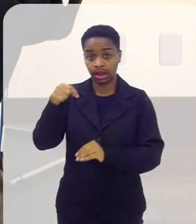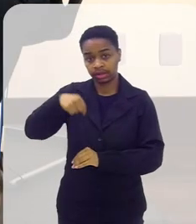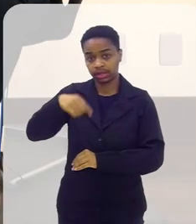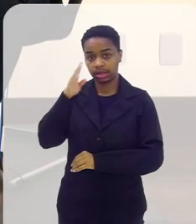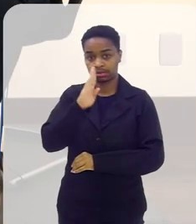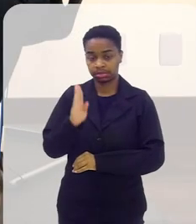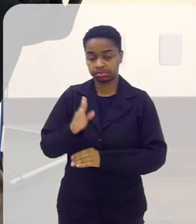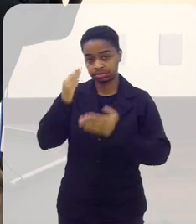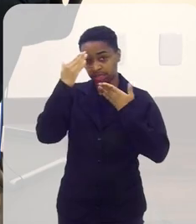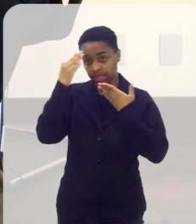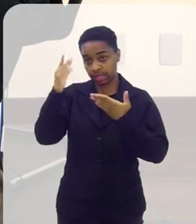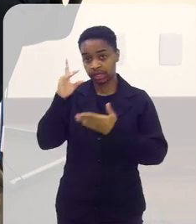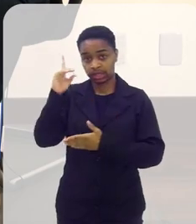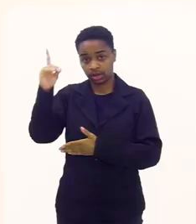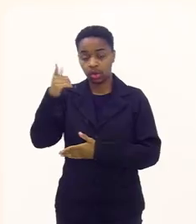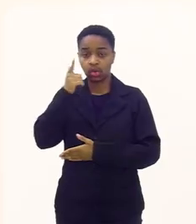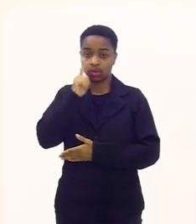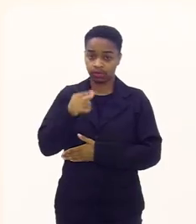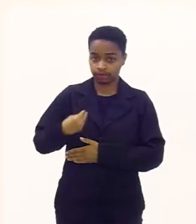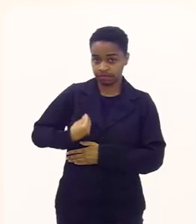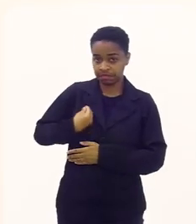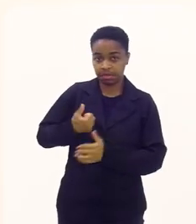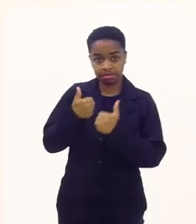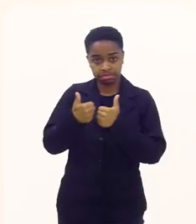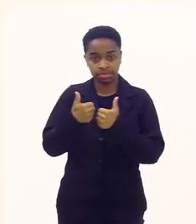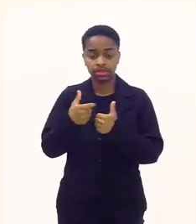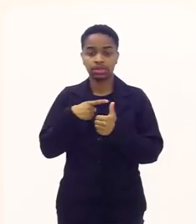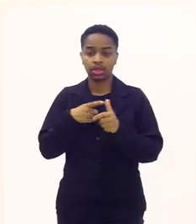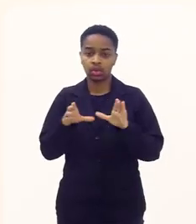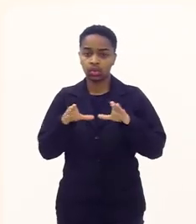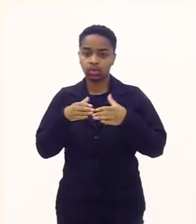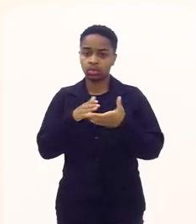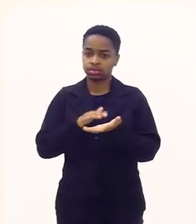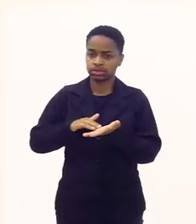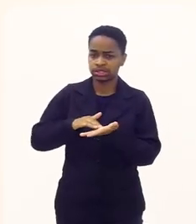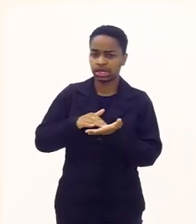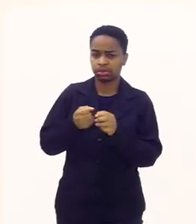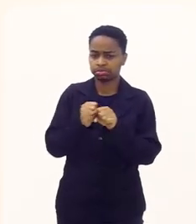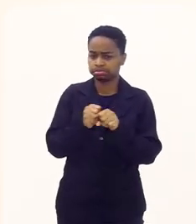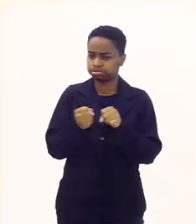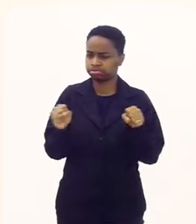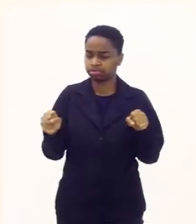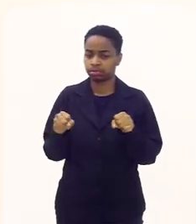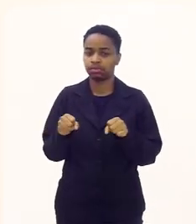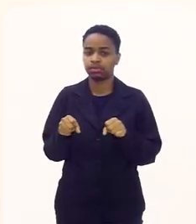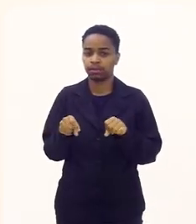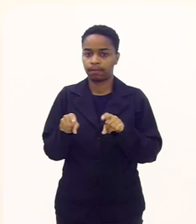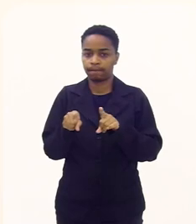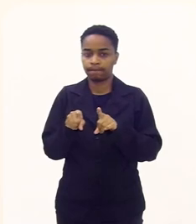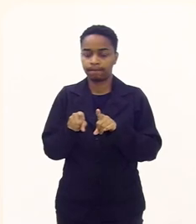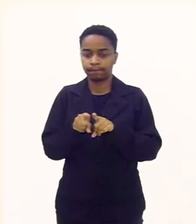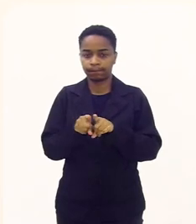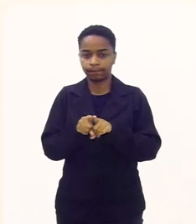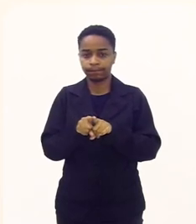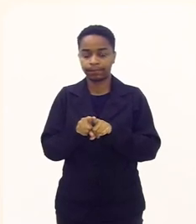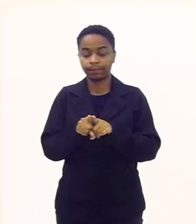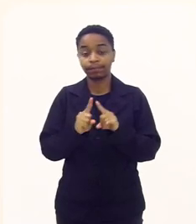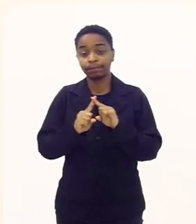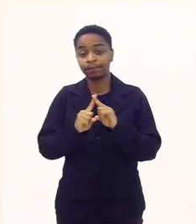andam né? no Brasil graças a Deus eles conseguem viver nós temos um grupo cigano imenso